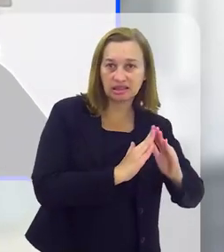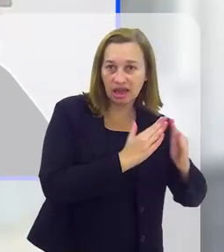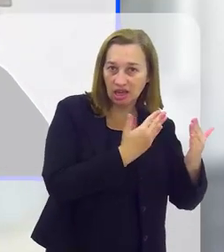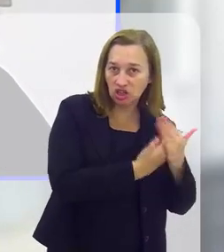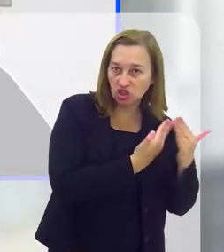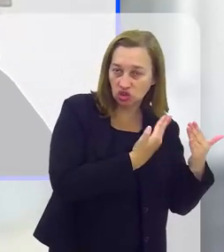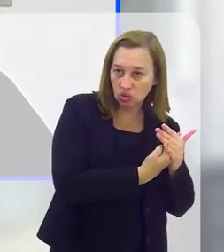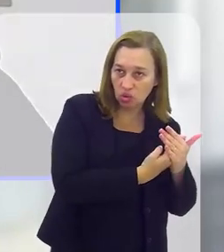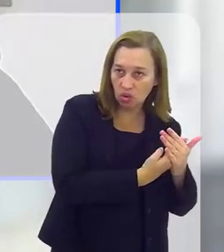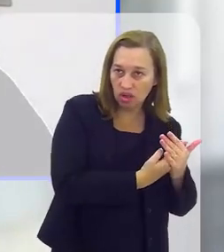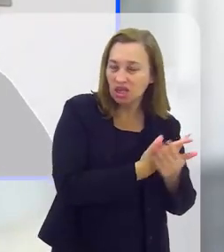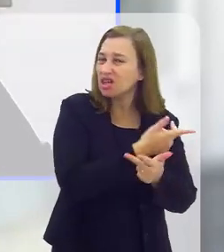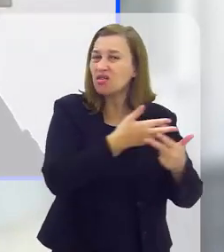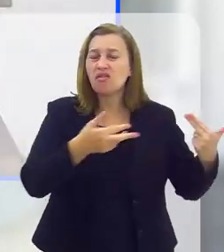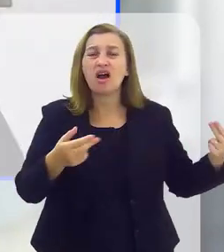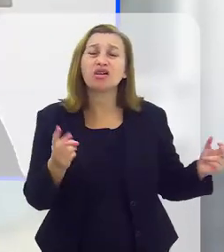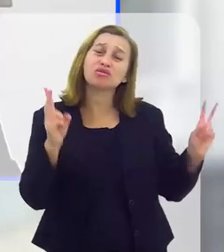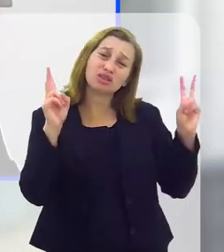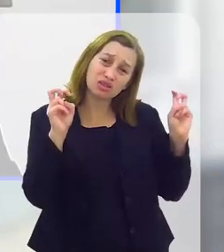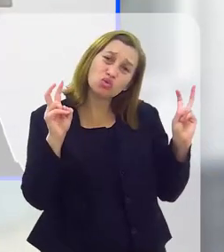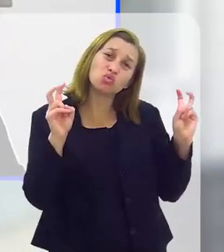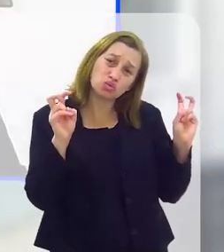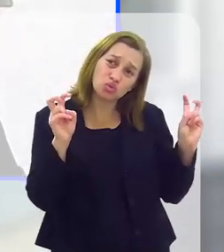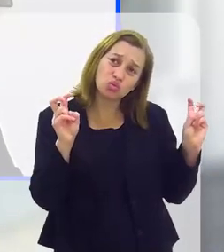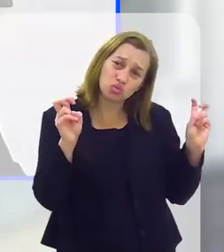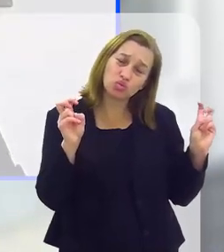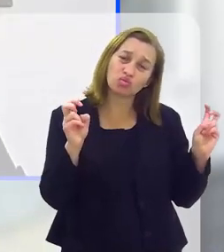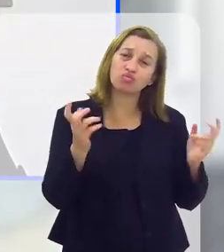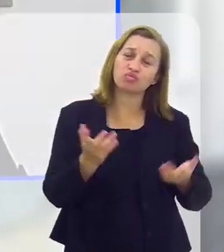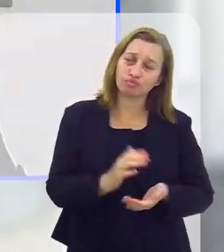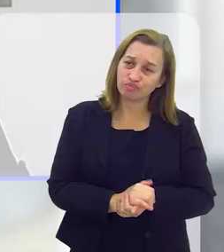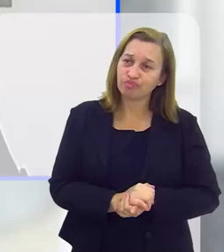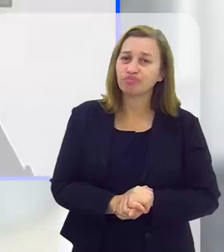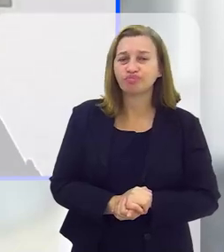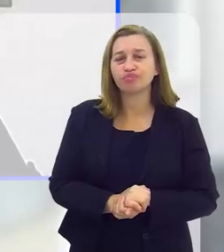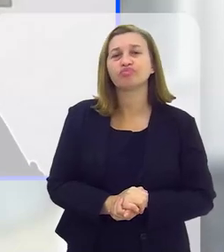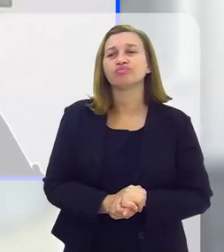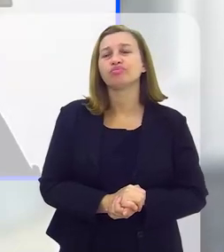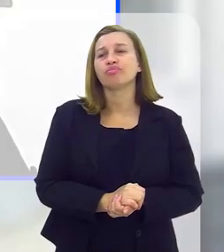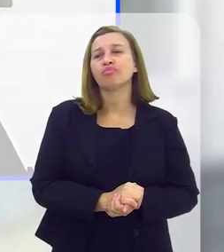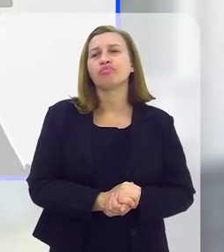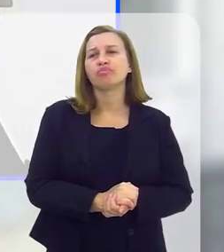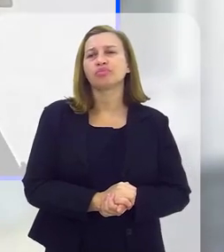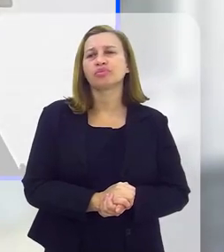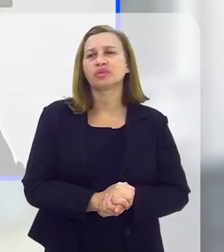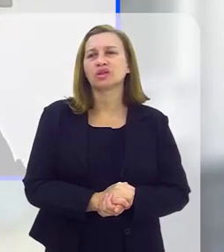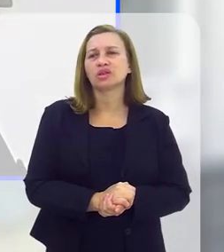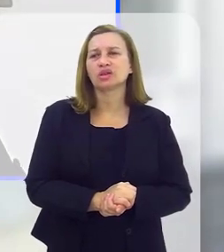desse aluno, há muitas questões envolvidas aí.